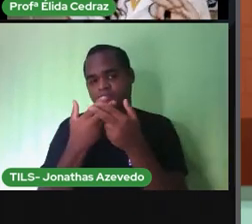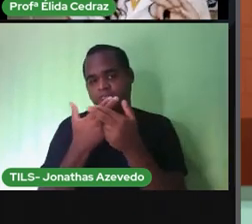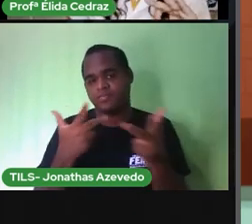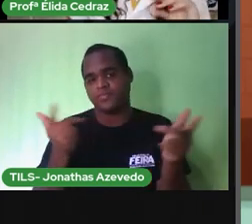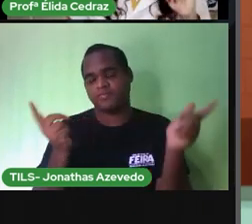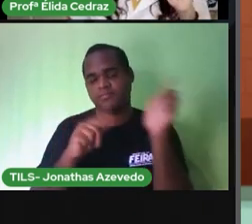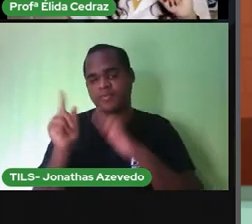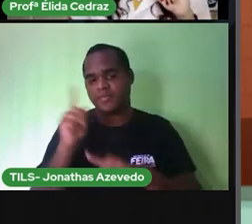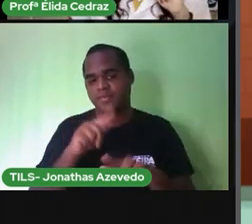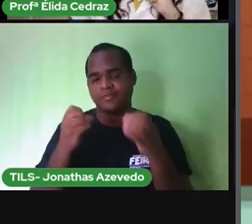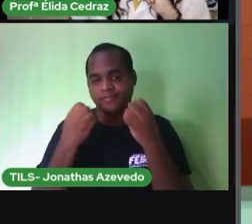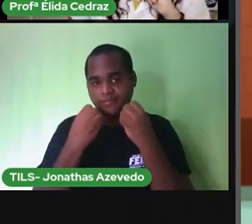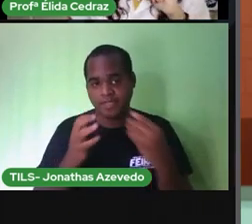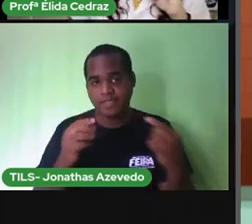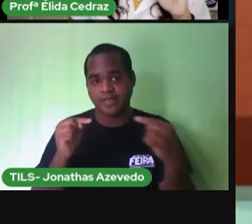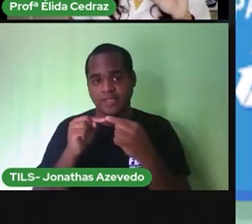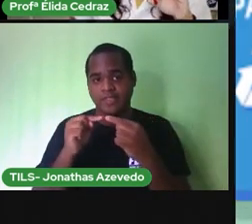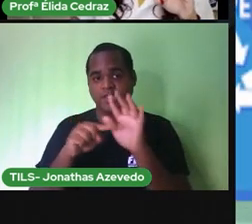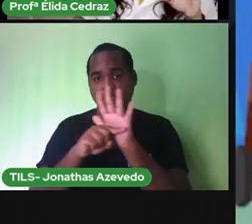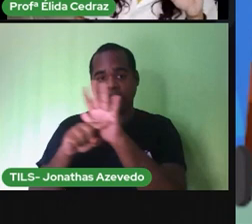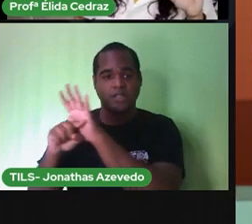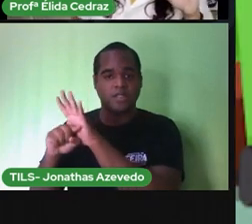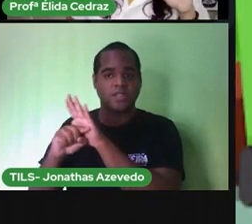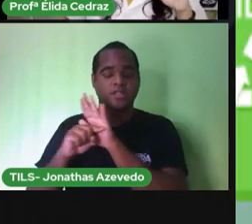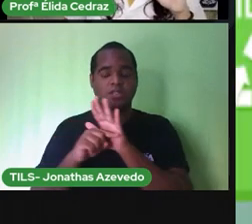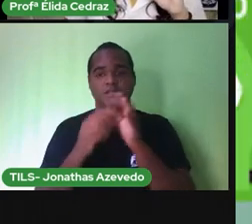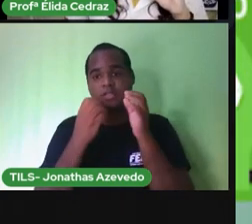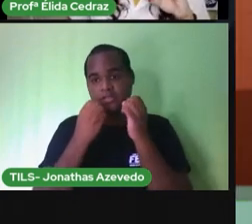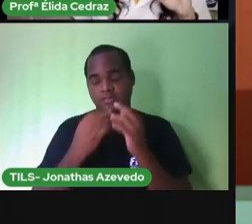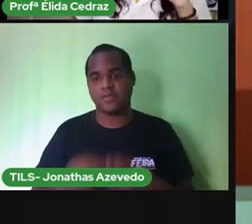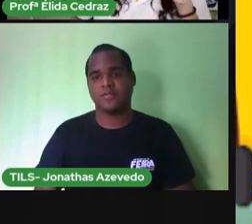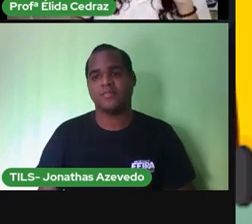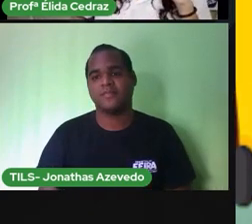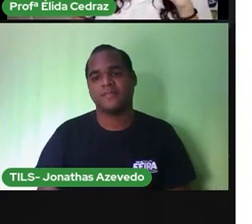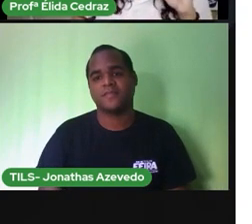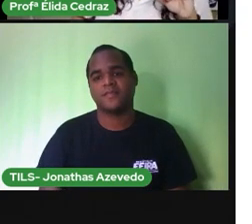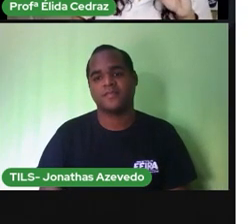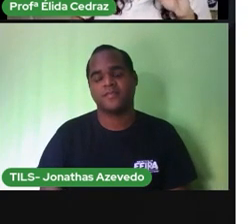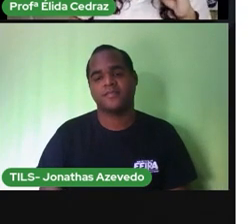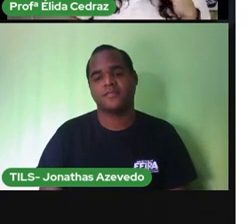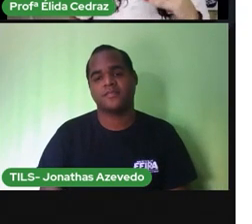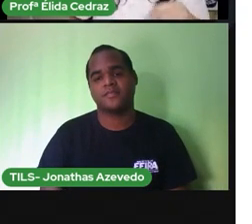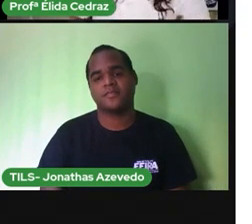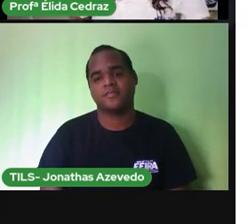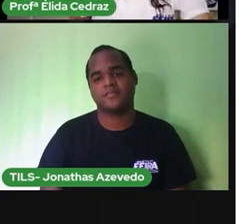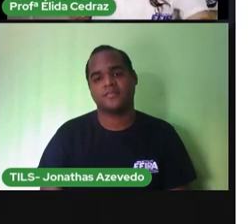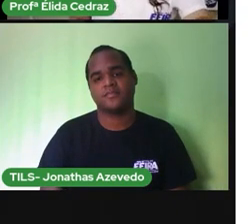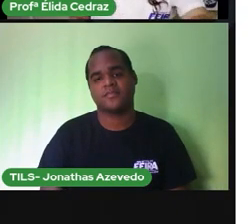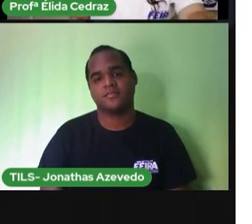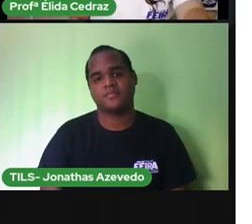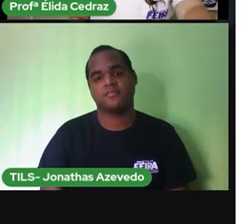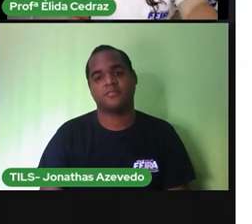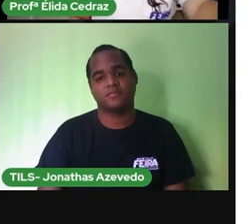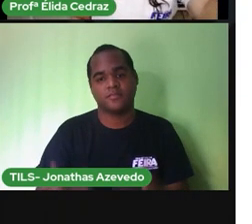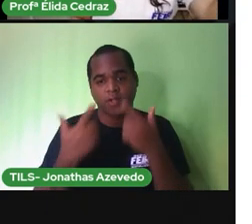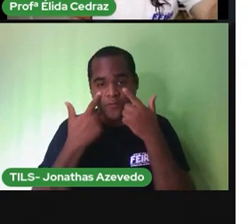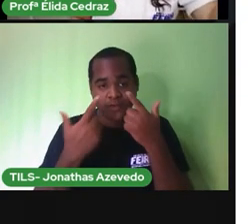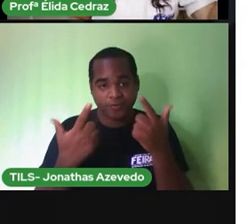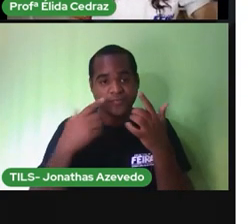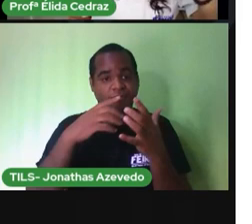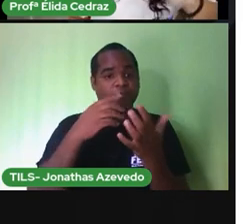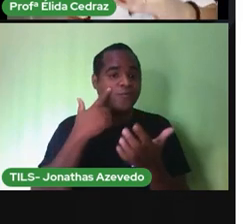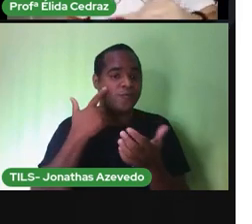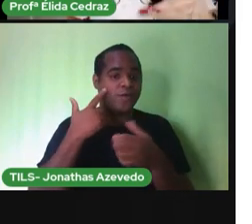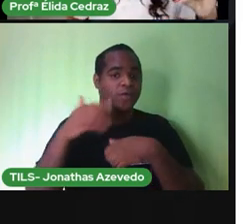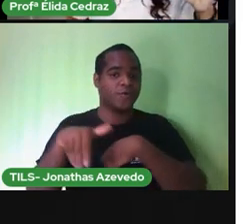beneficiados com isso você já imaginou você andar pela rua e se bater